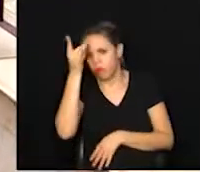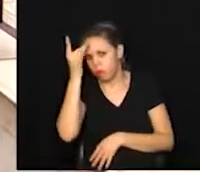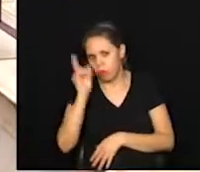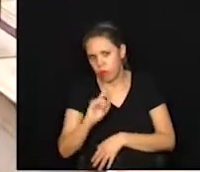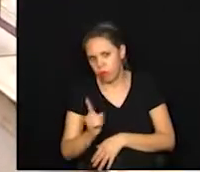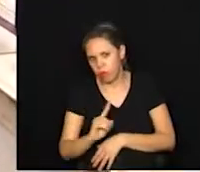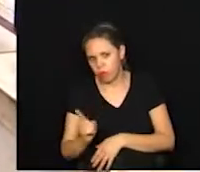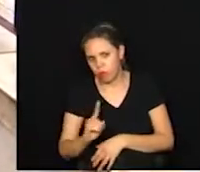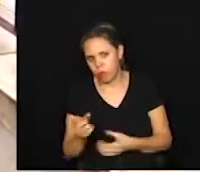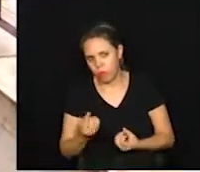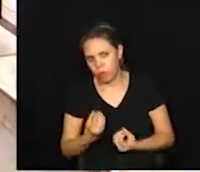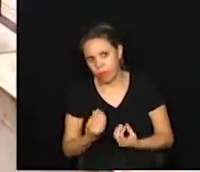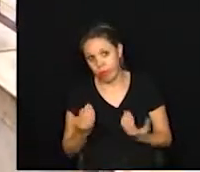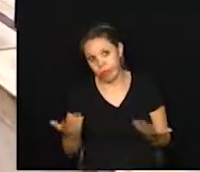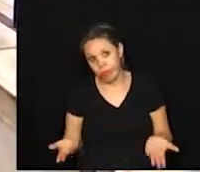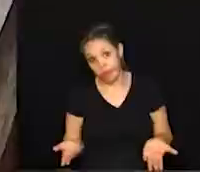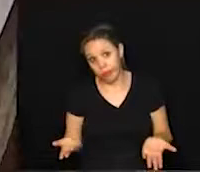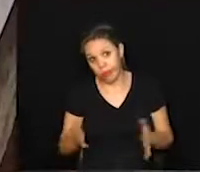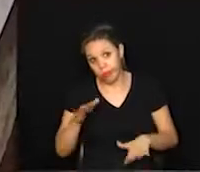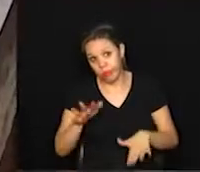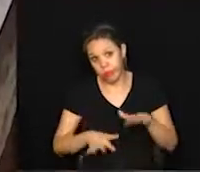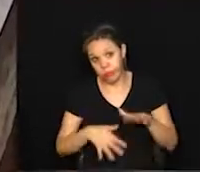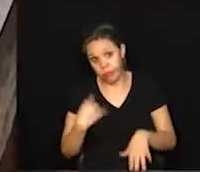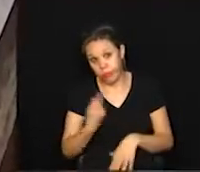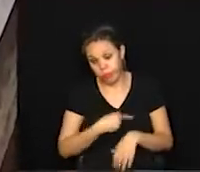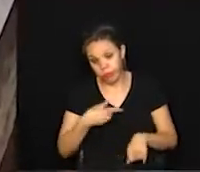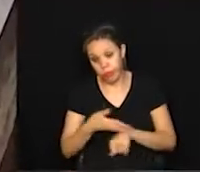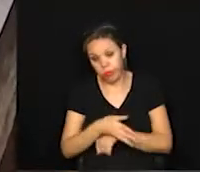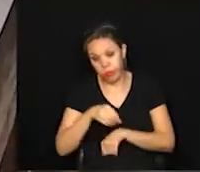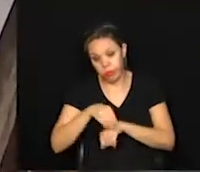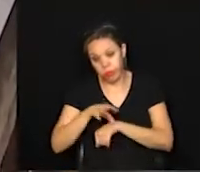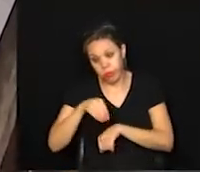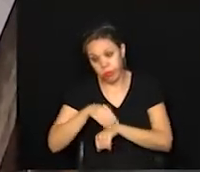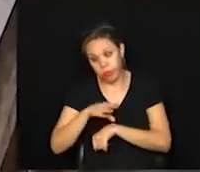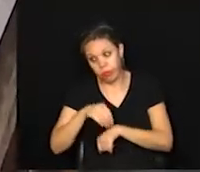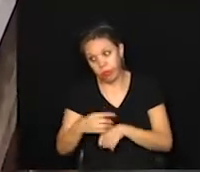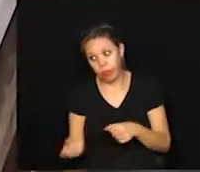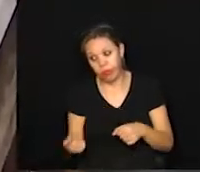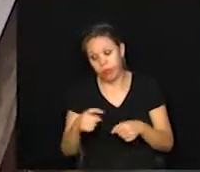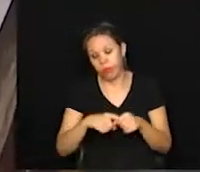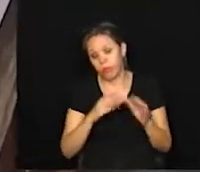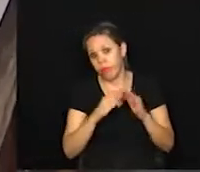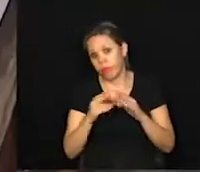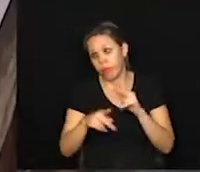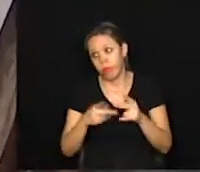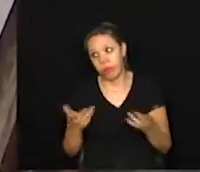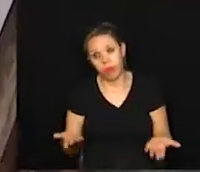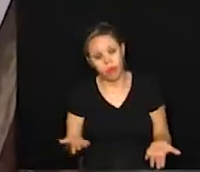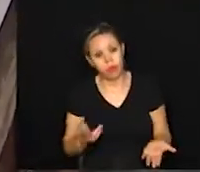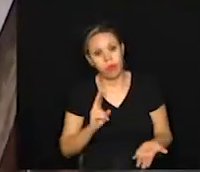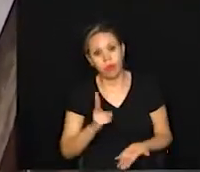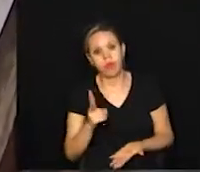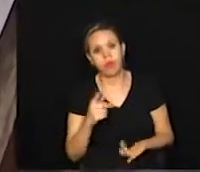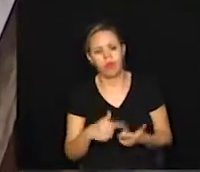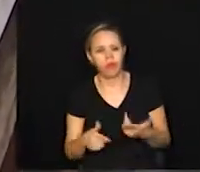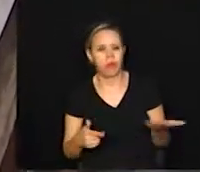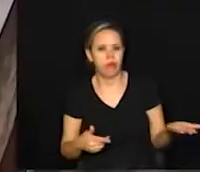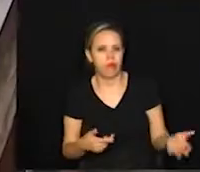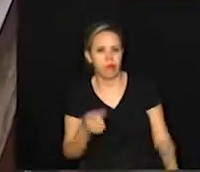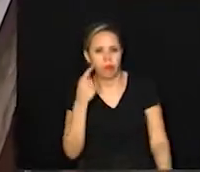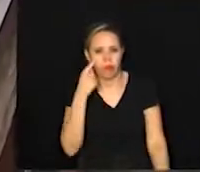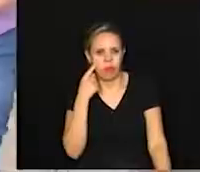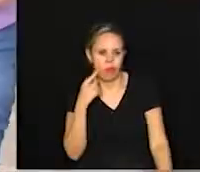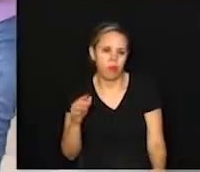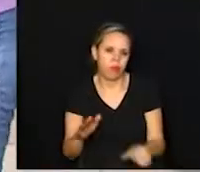as informações. E às vezes, mesmo a gente passando as informações, a gente volta na casa dos moradores e continua com o